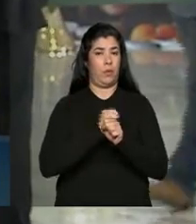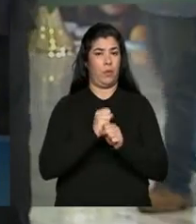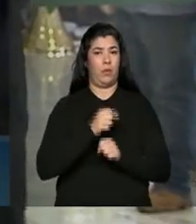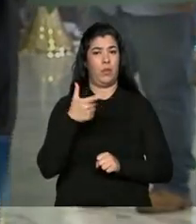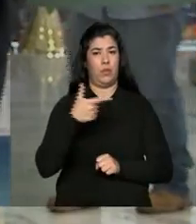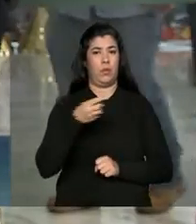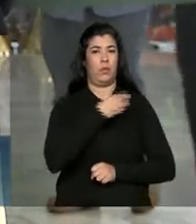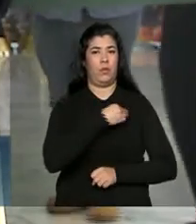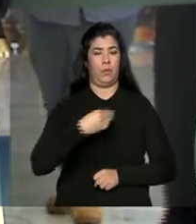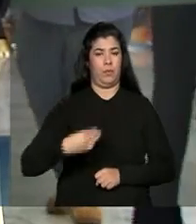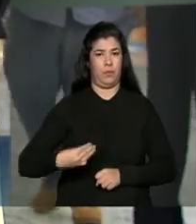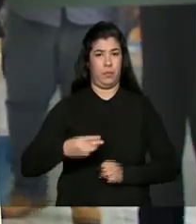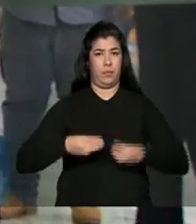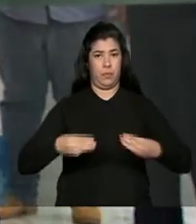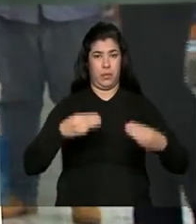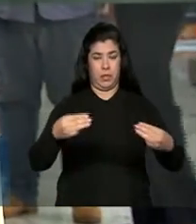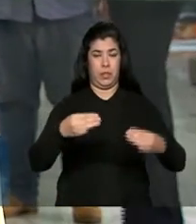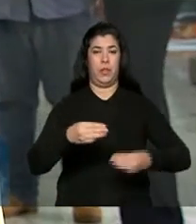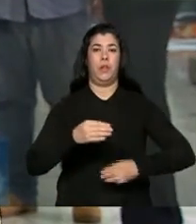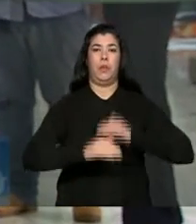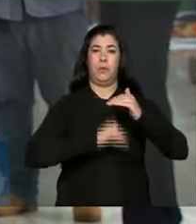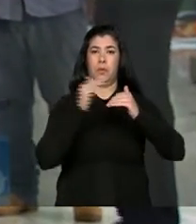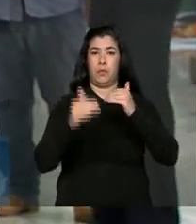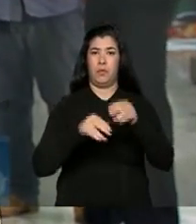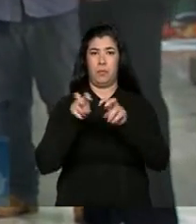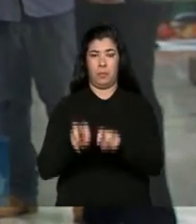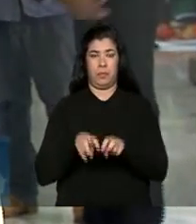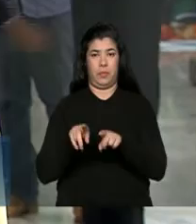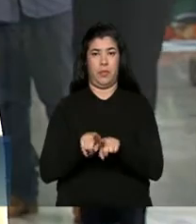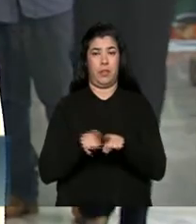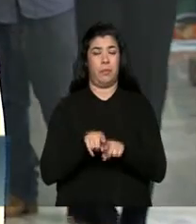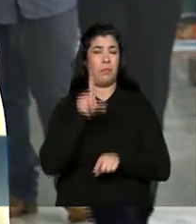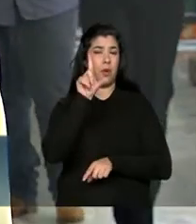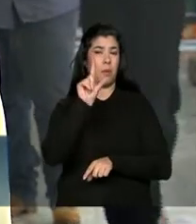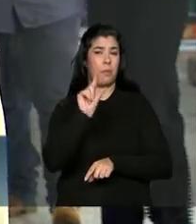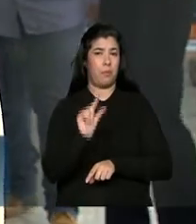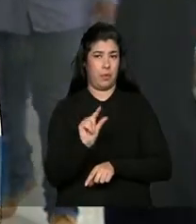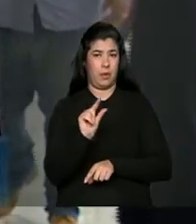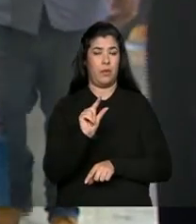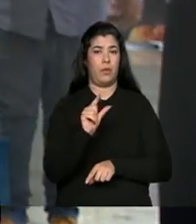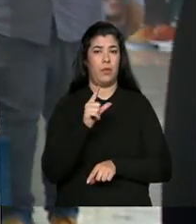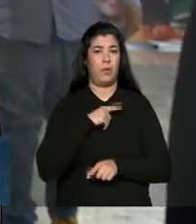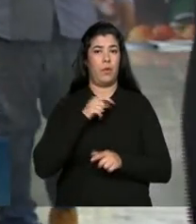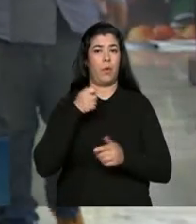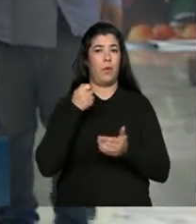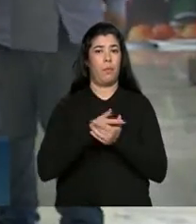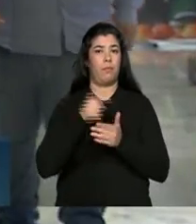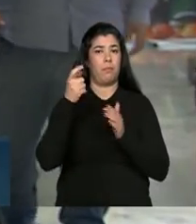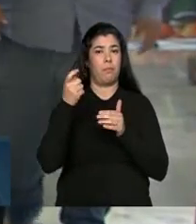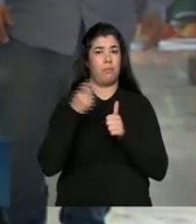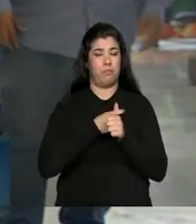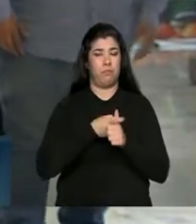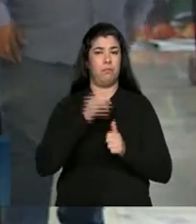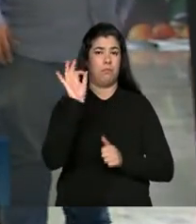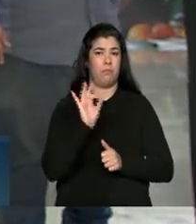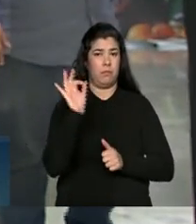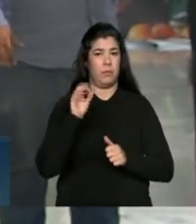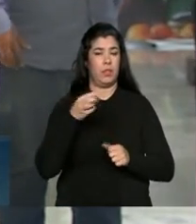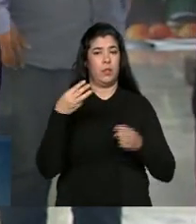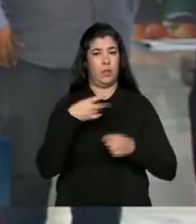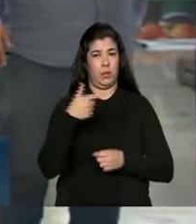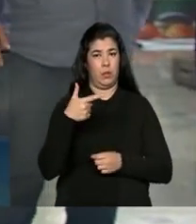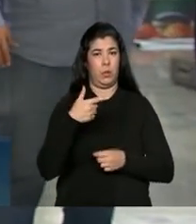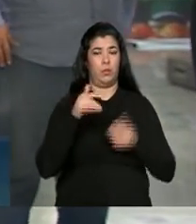segundo o Ministério do Desenvolvimento Agrário. Além disso, é a menor taxa de inadimplência nos sistemas de crédito do país, segundo o